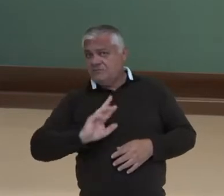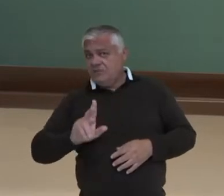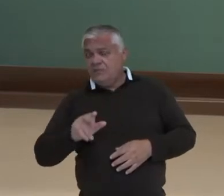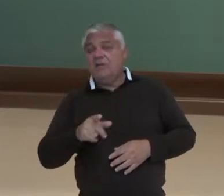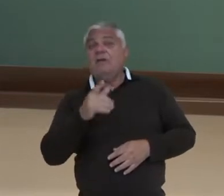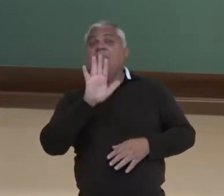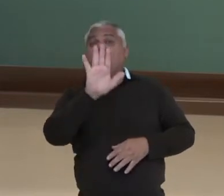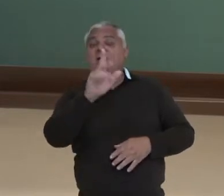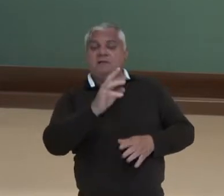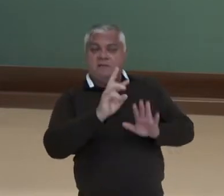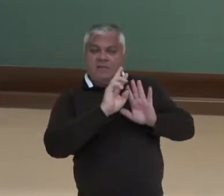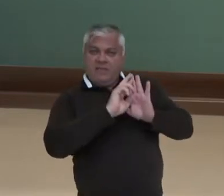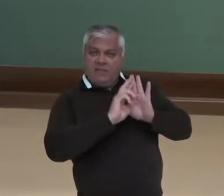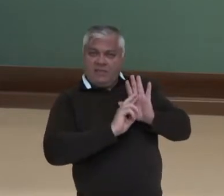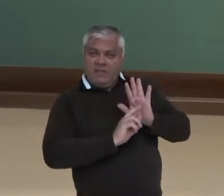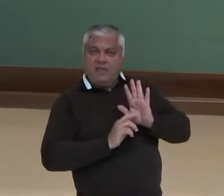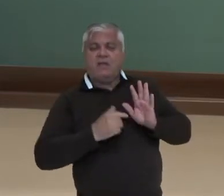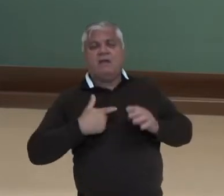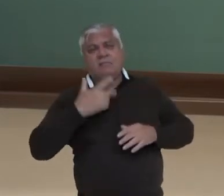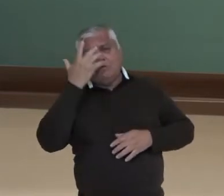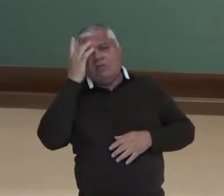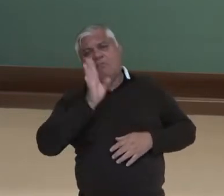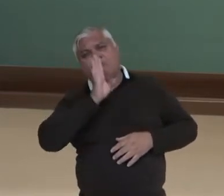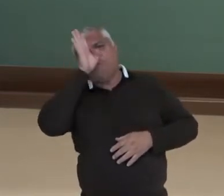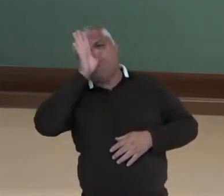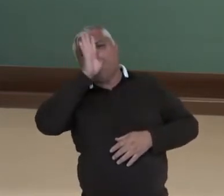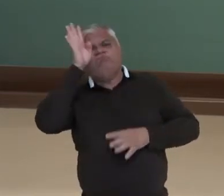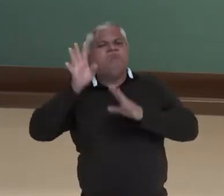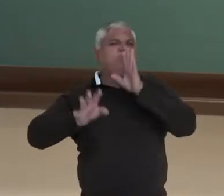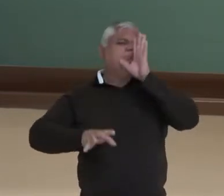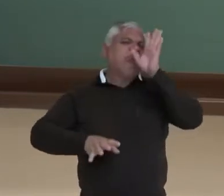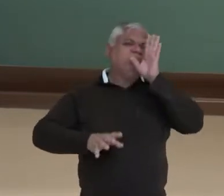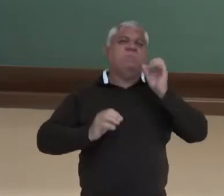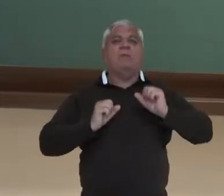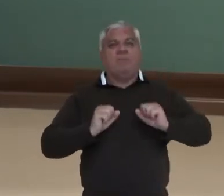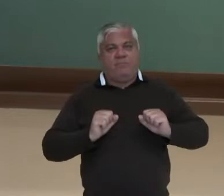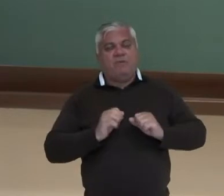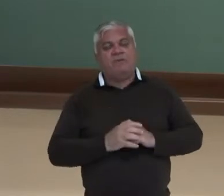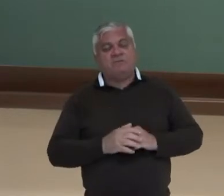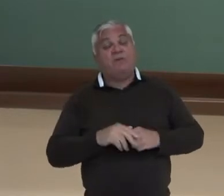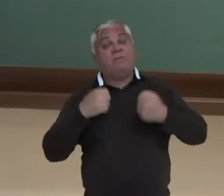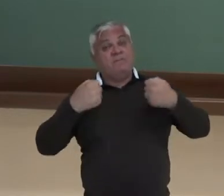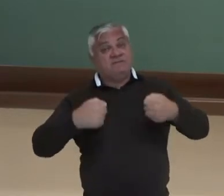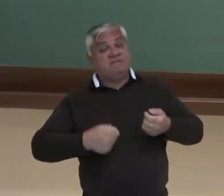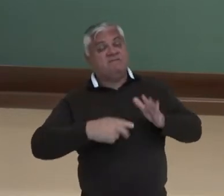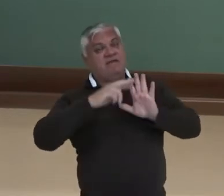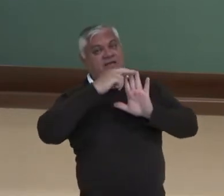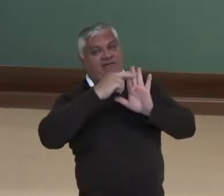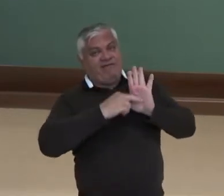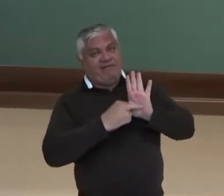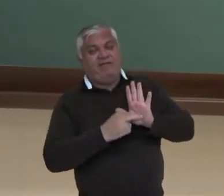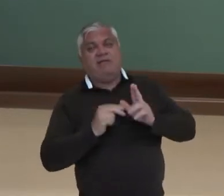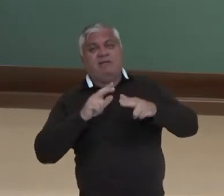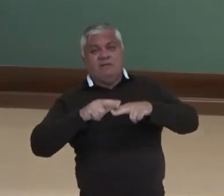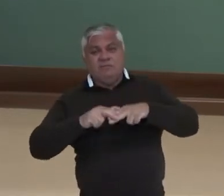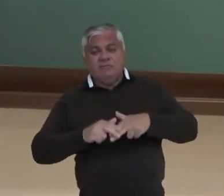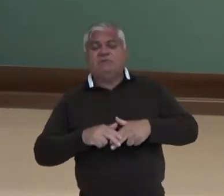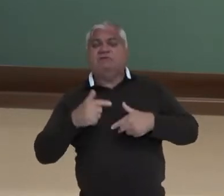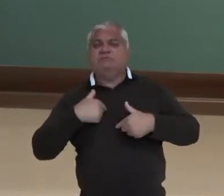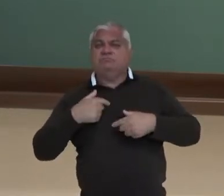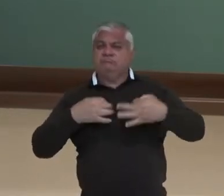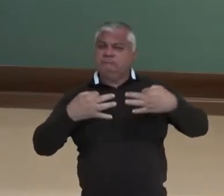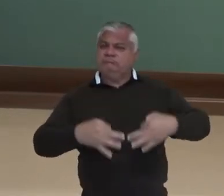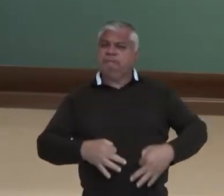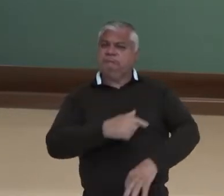existisse regras, as pessoas poderiam agir dessa forma, né? Então, precisamos da regra, né? Assim, nós fazemos as coisas